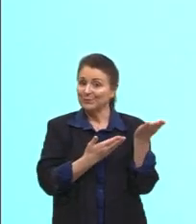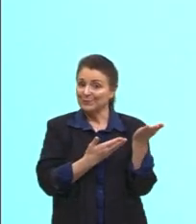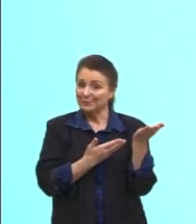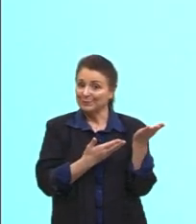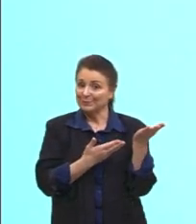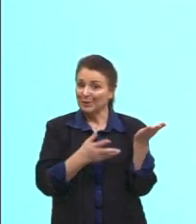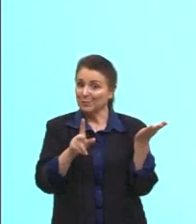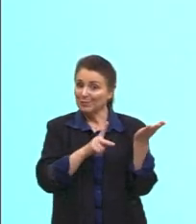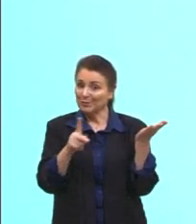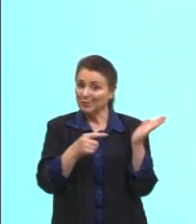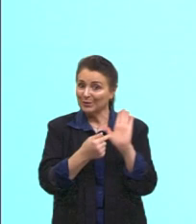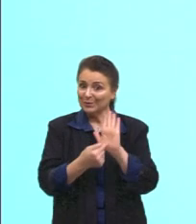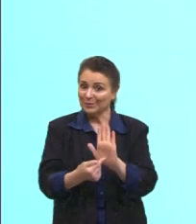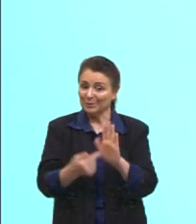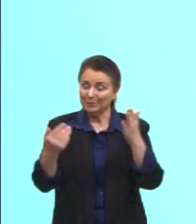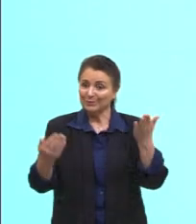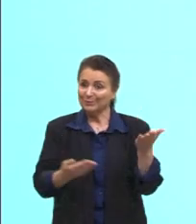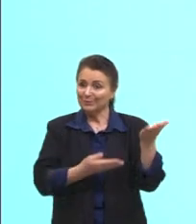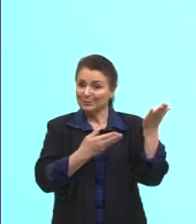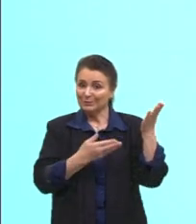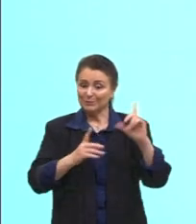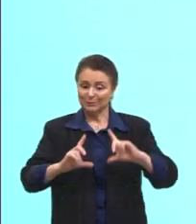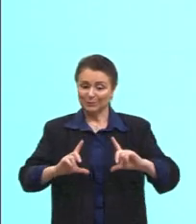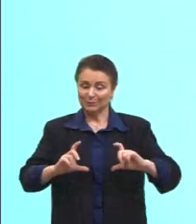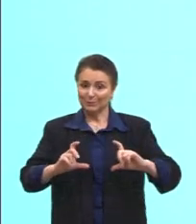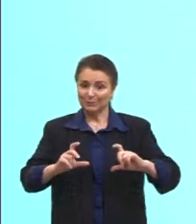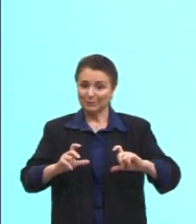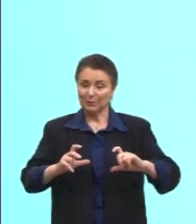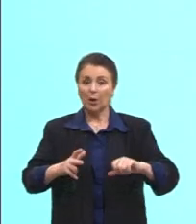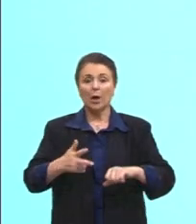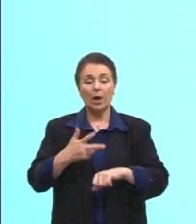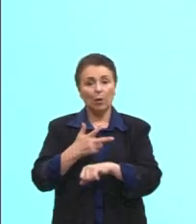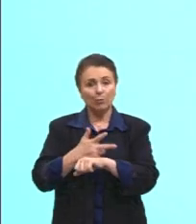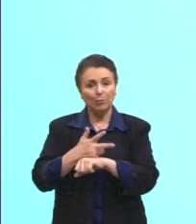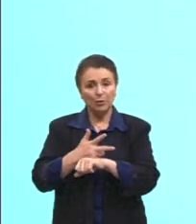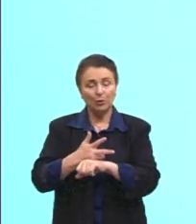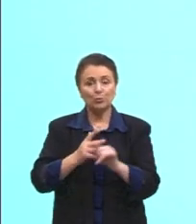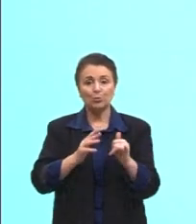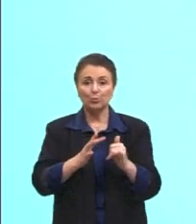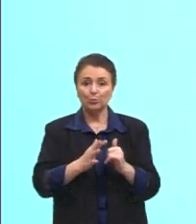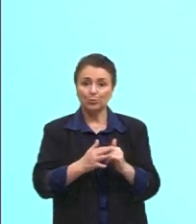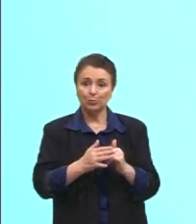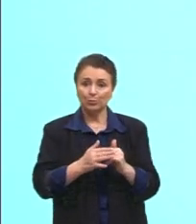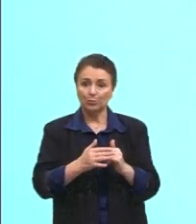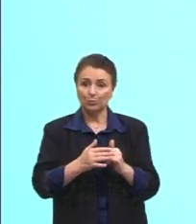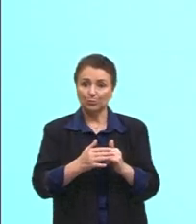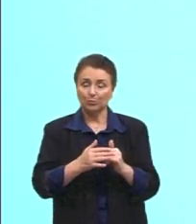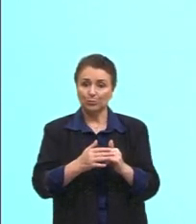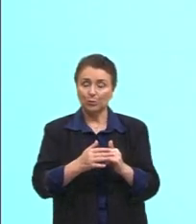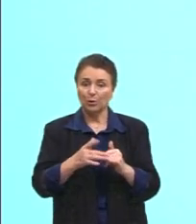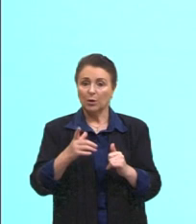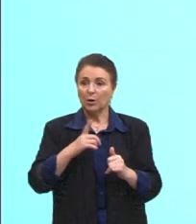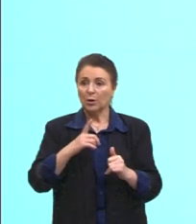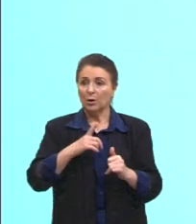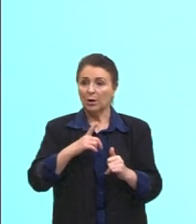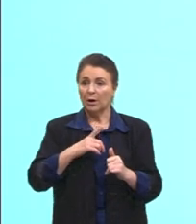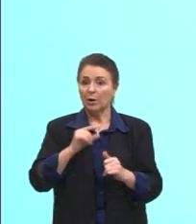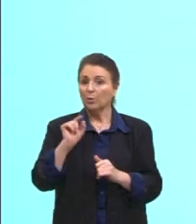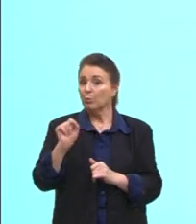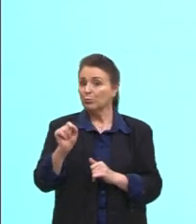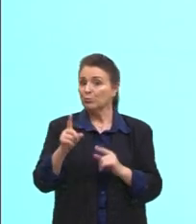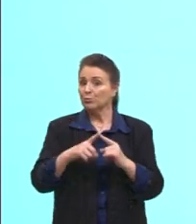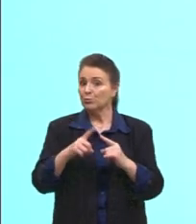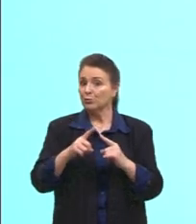mob. Eu trago pra vocês aqui o retrato de um vídeo do YouTube, né, de uma... um flash mob que